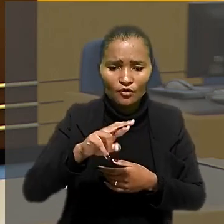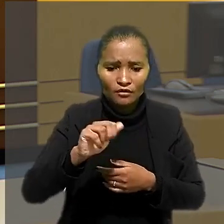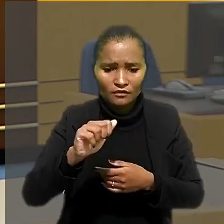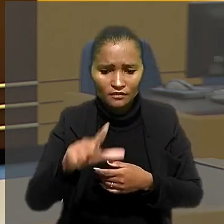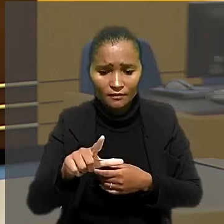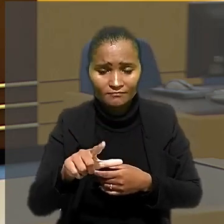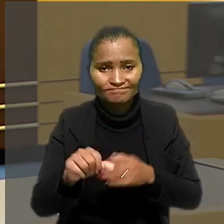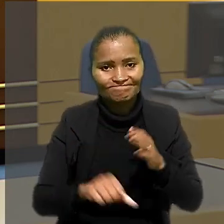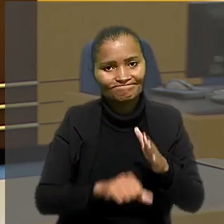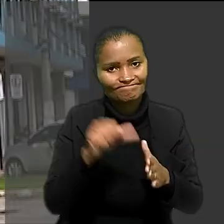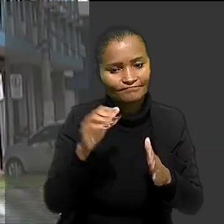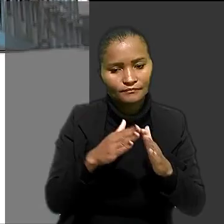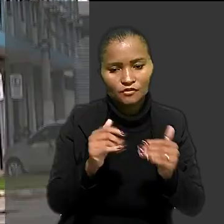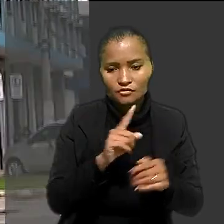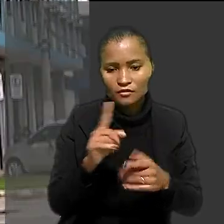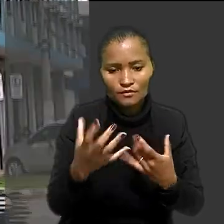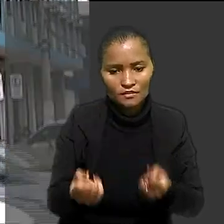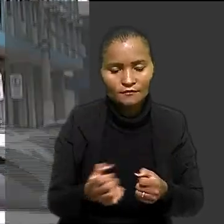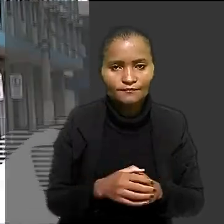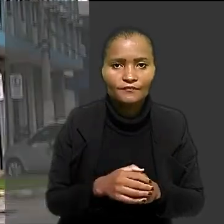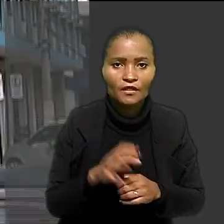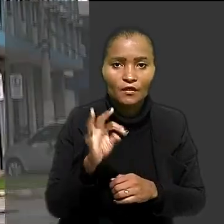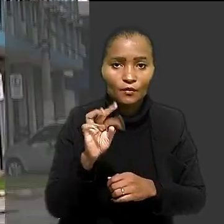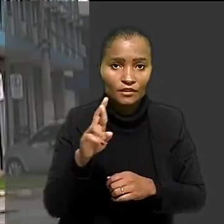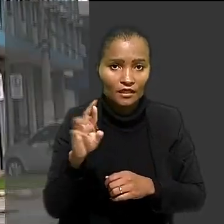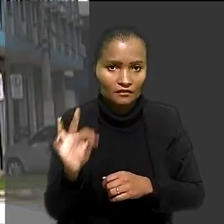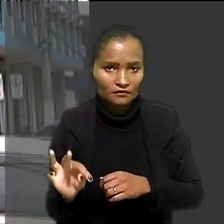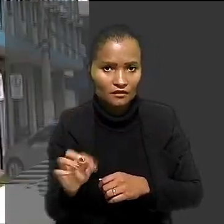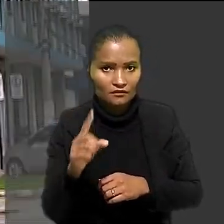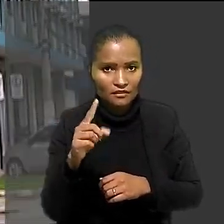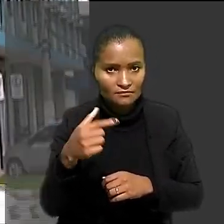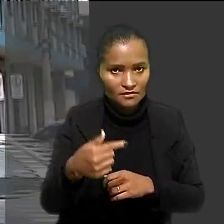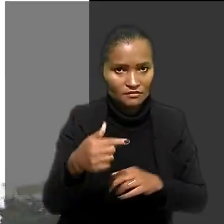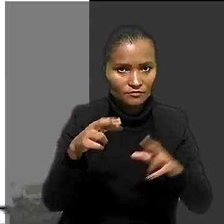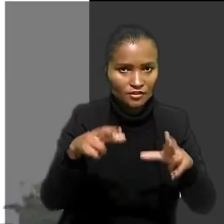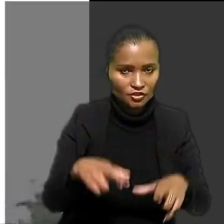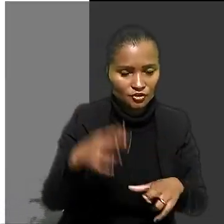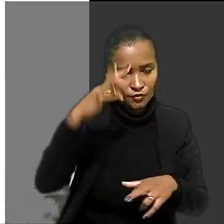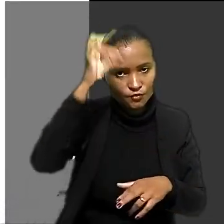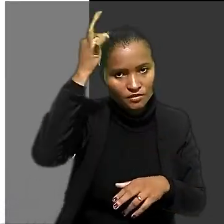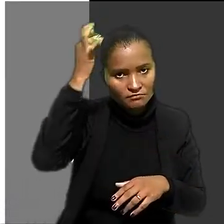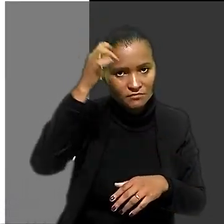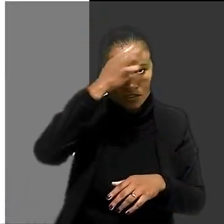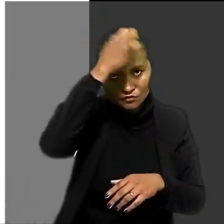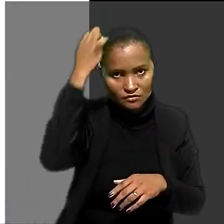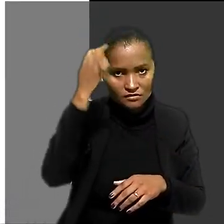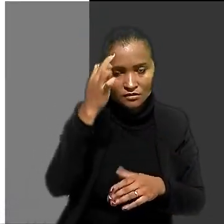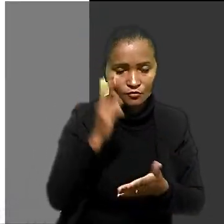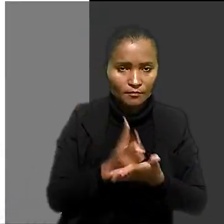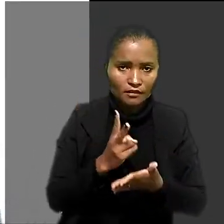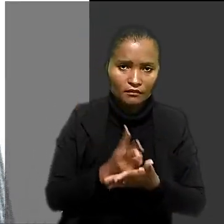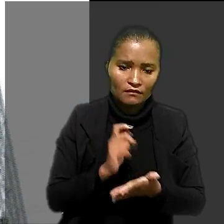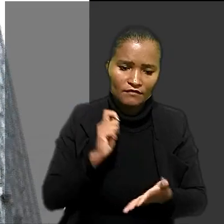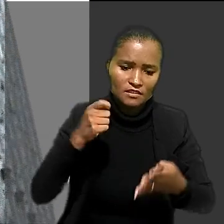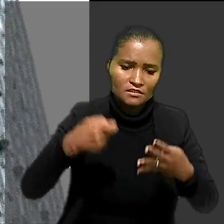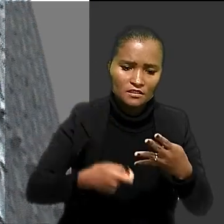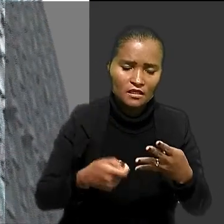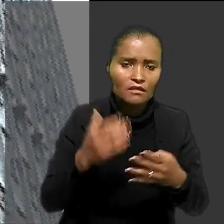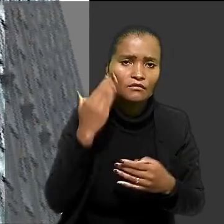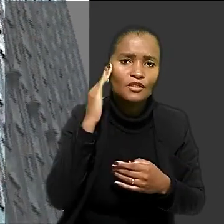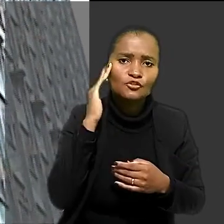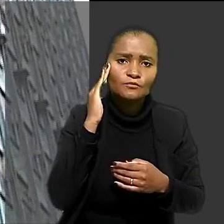grau, o pedido foi negado. O Tribunal Regional do Trabalho da 17ª região no Espírito Santo manteve a sentença. O